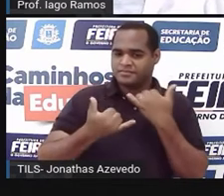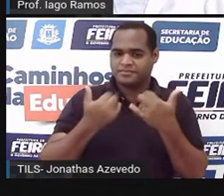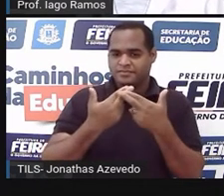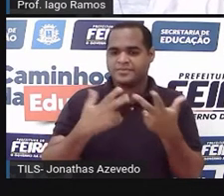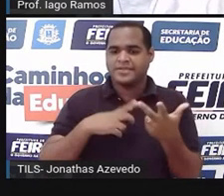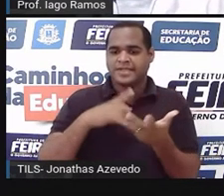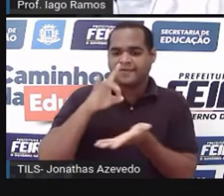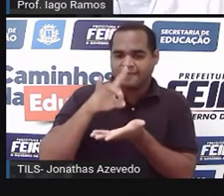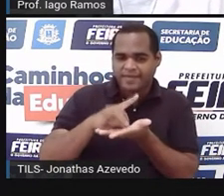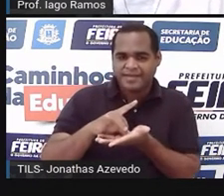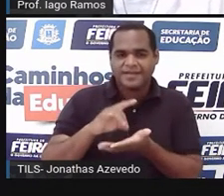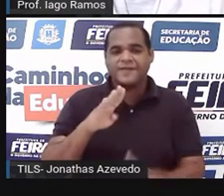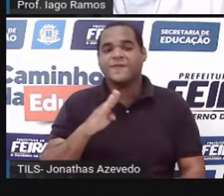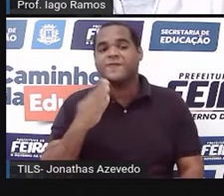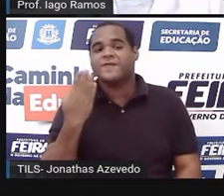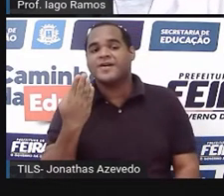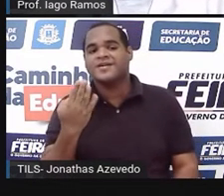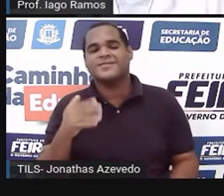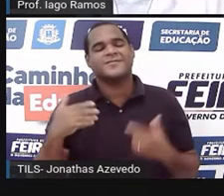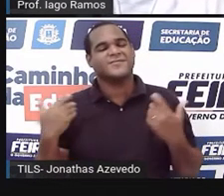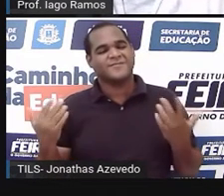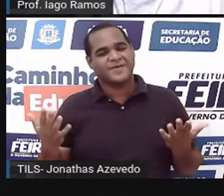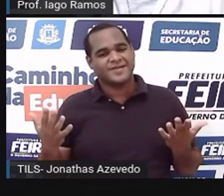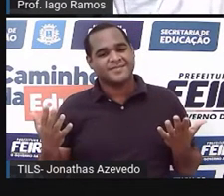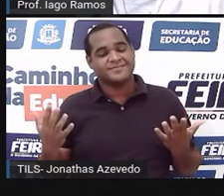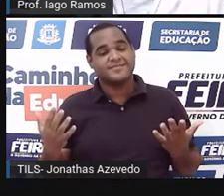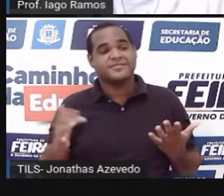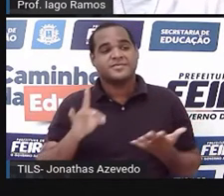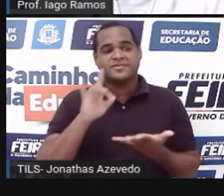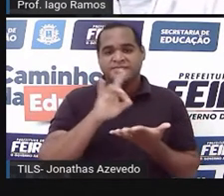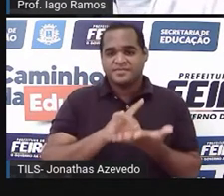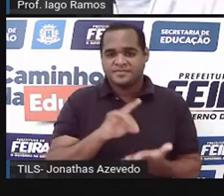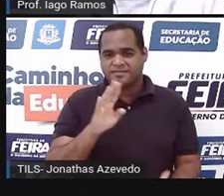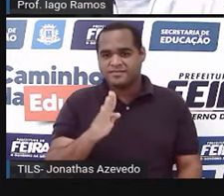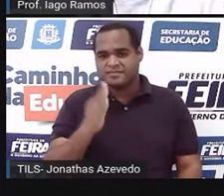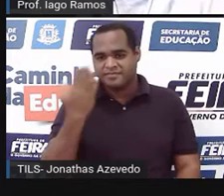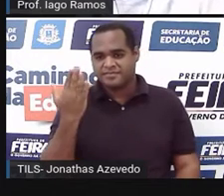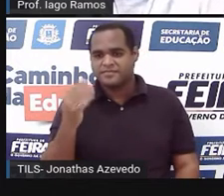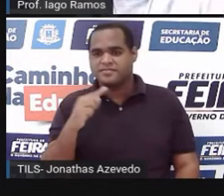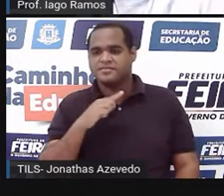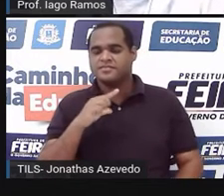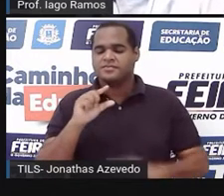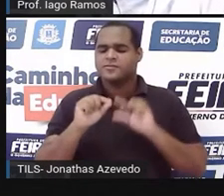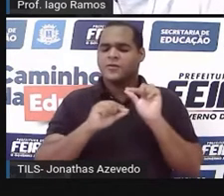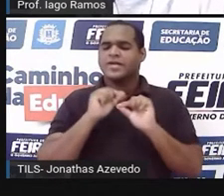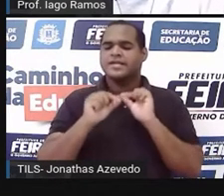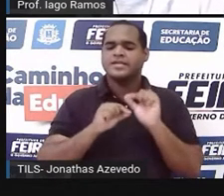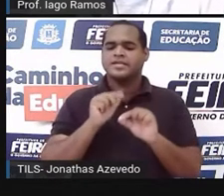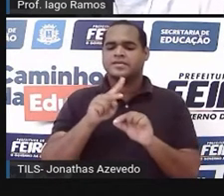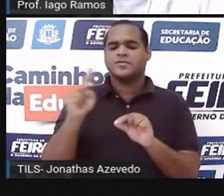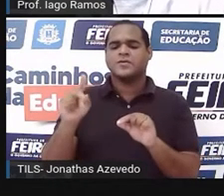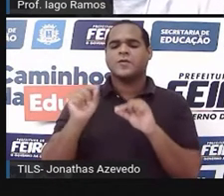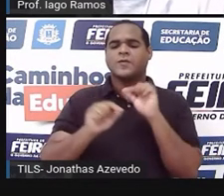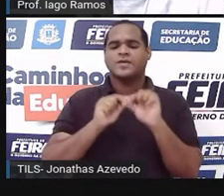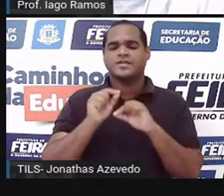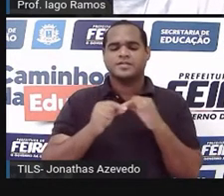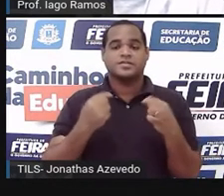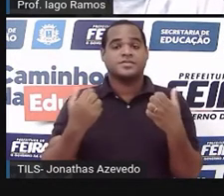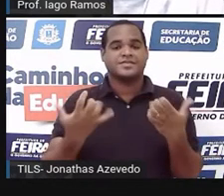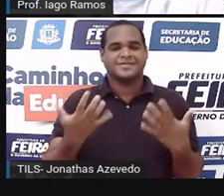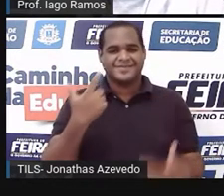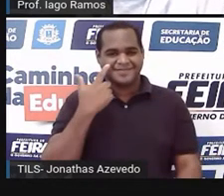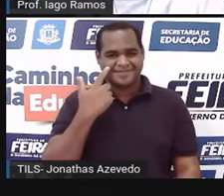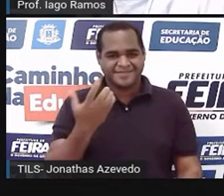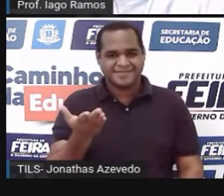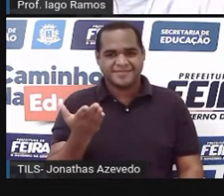ou falso. Pois é. Verdadeiro ou falso? O que, professor? O é verdadeiro ou falso? É isso